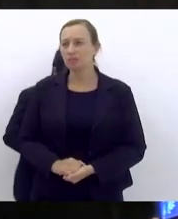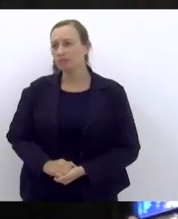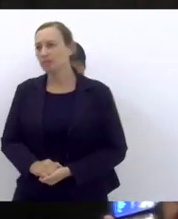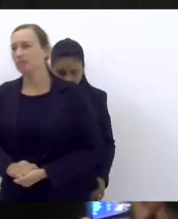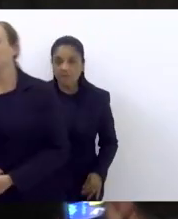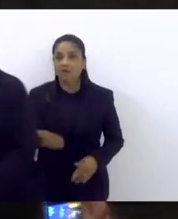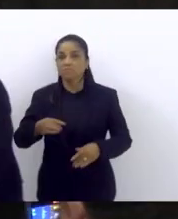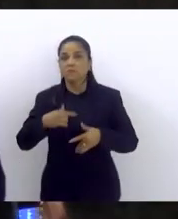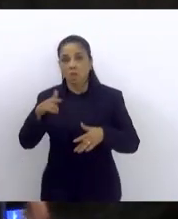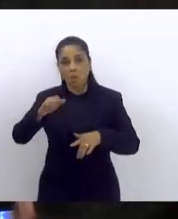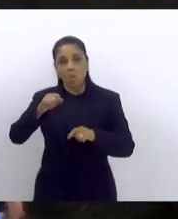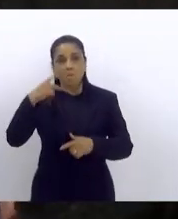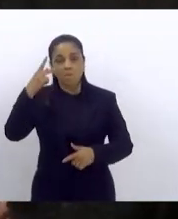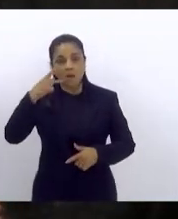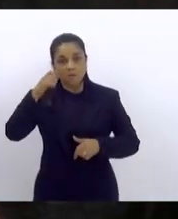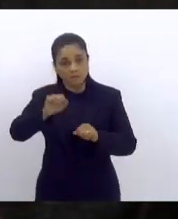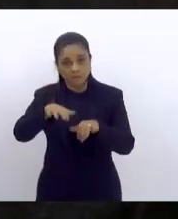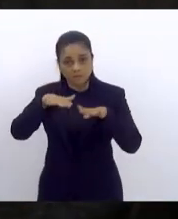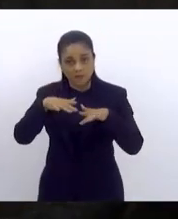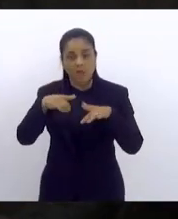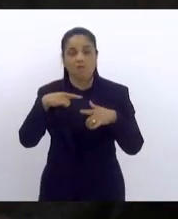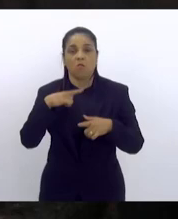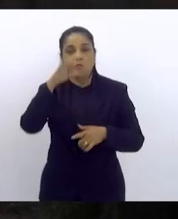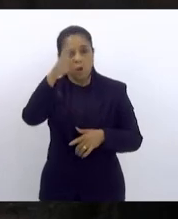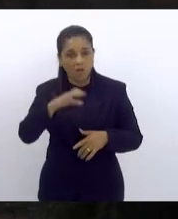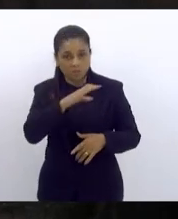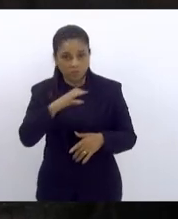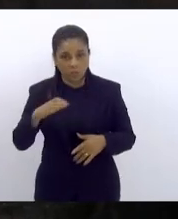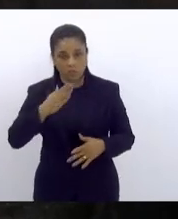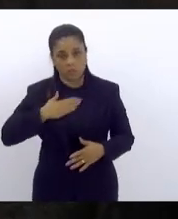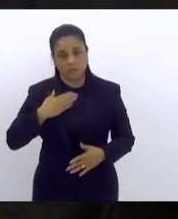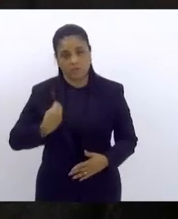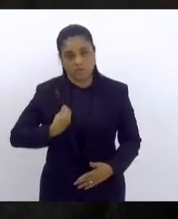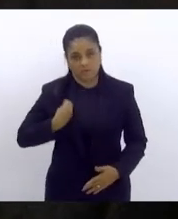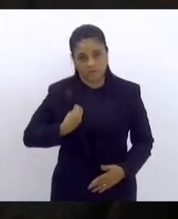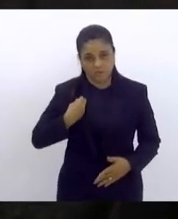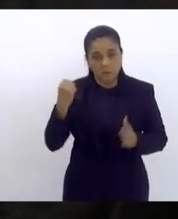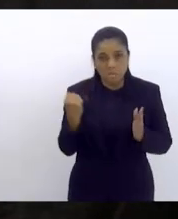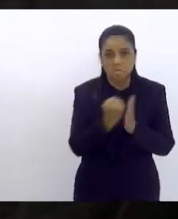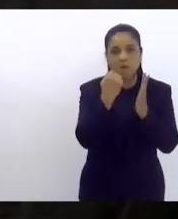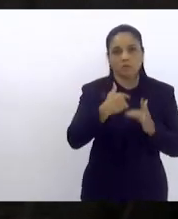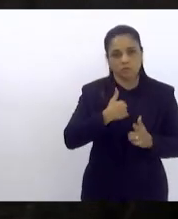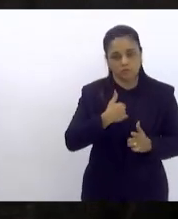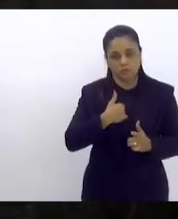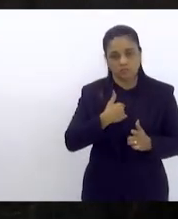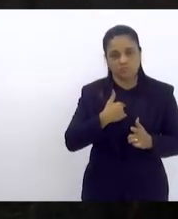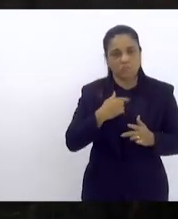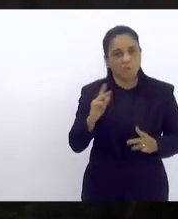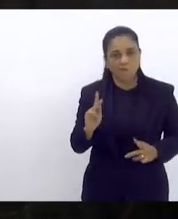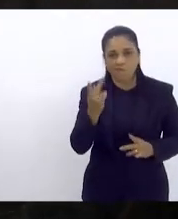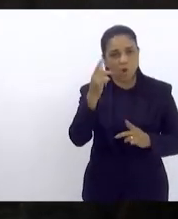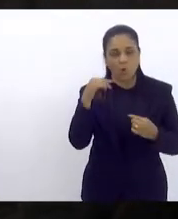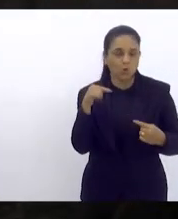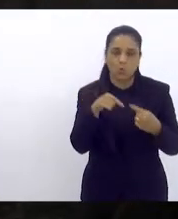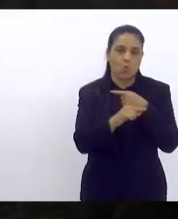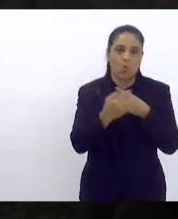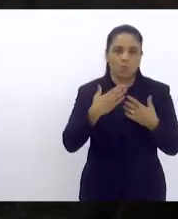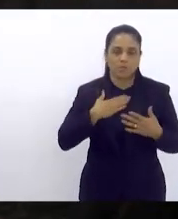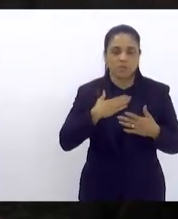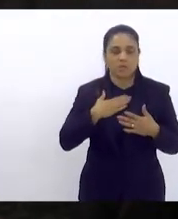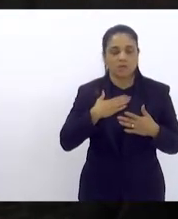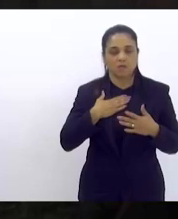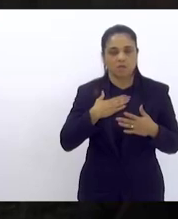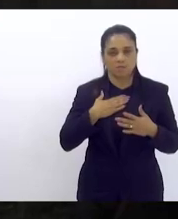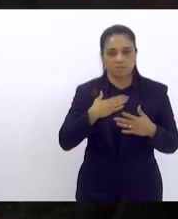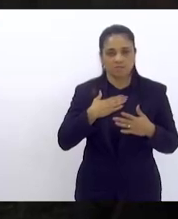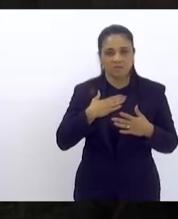enquanto parlamentar enquanto católico porque isso não condiz com os valores e princípios que eu